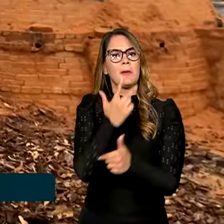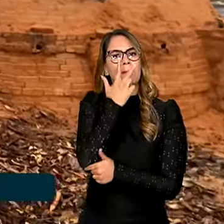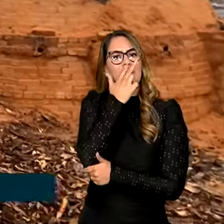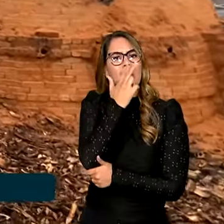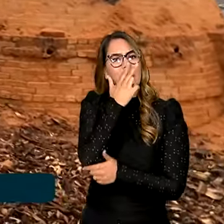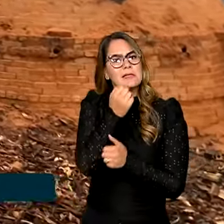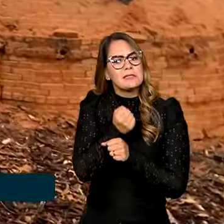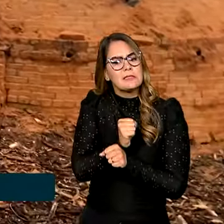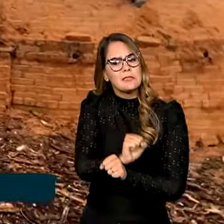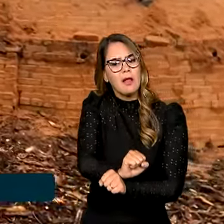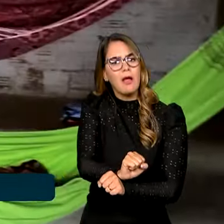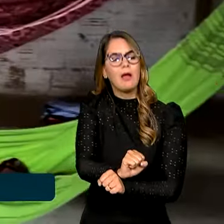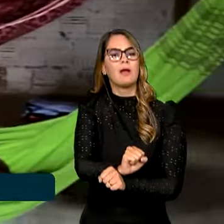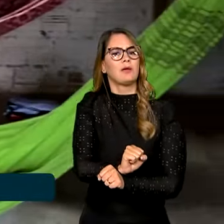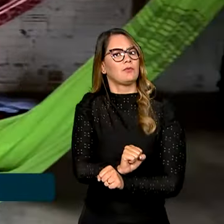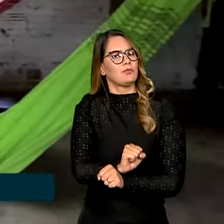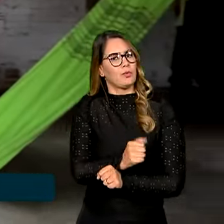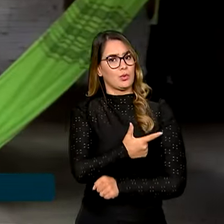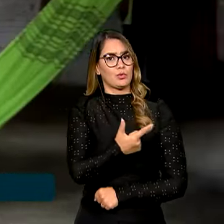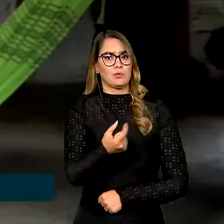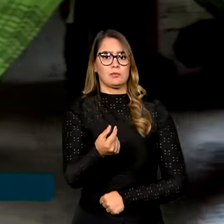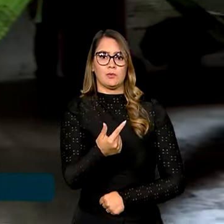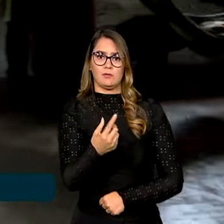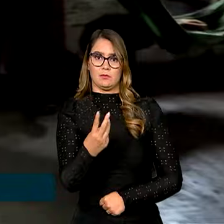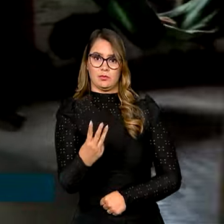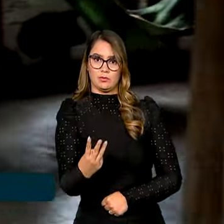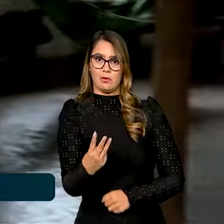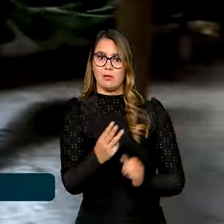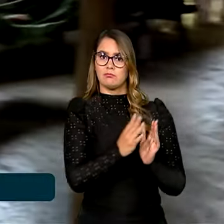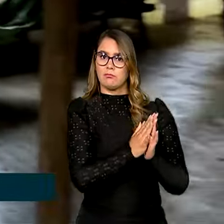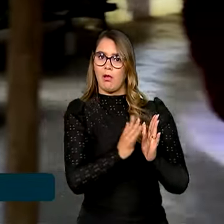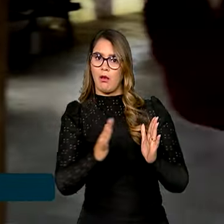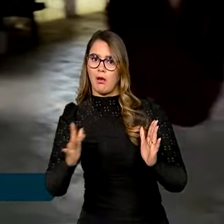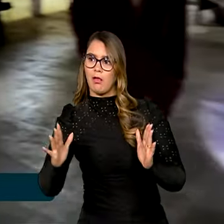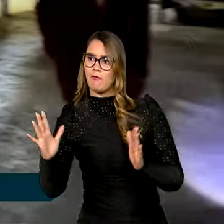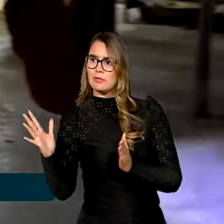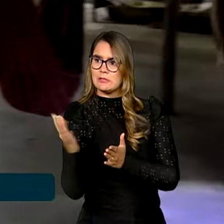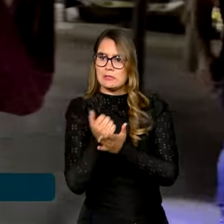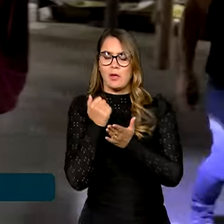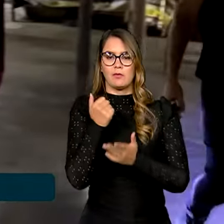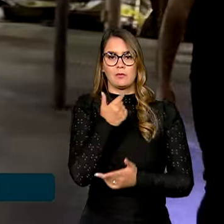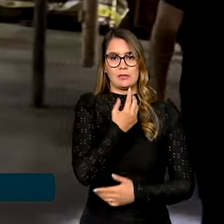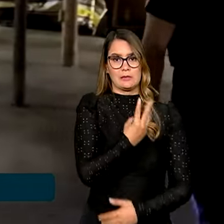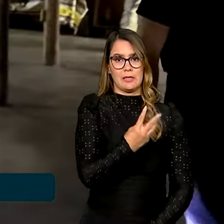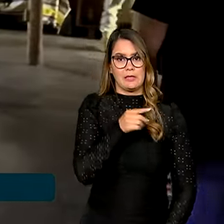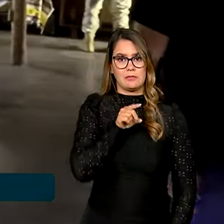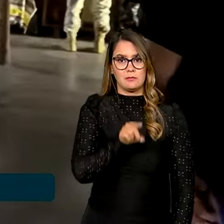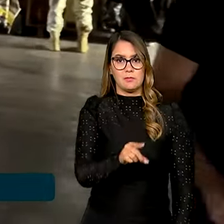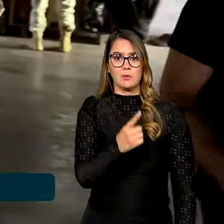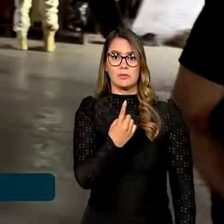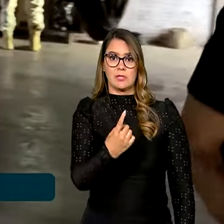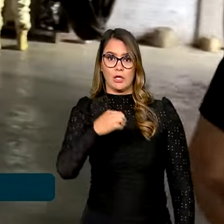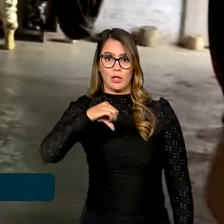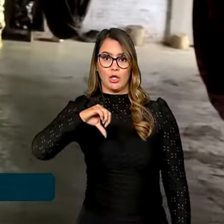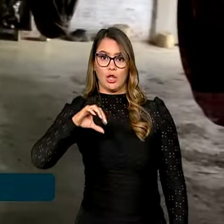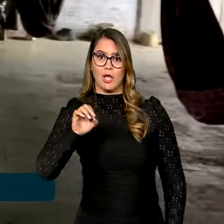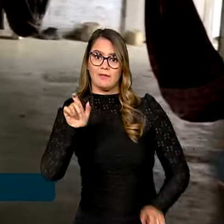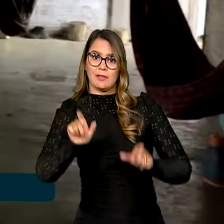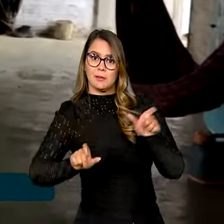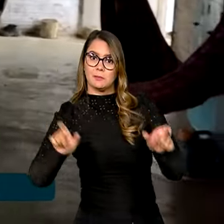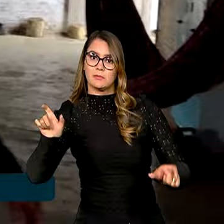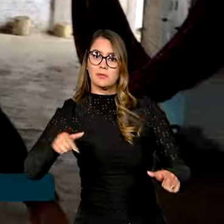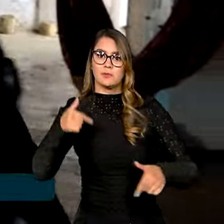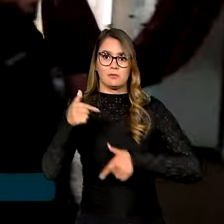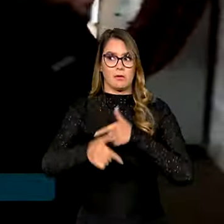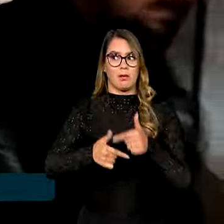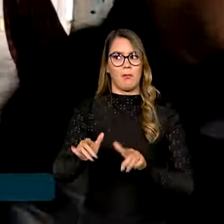escravidão. Ao longo de 2023, foram resgatados 3.190 trabalhadores